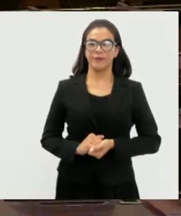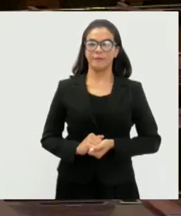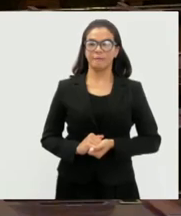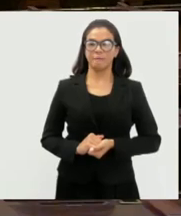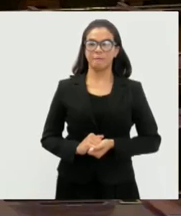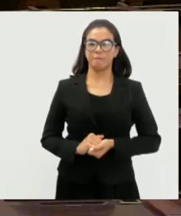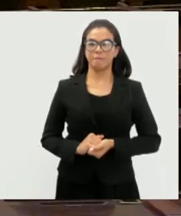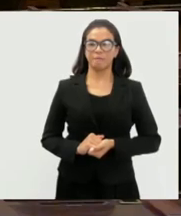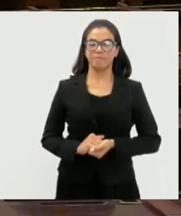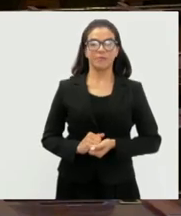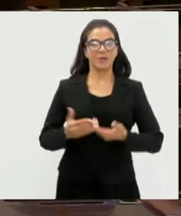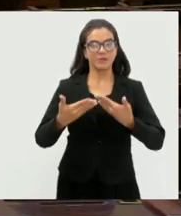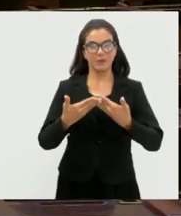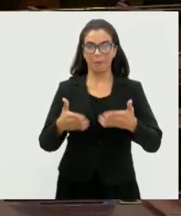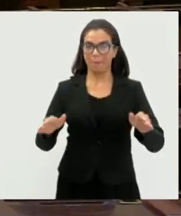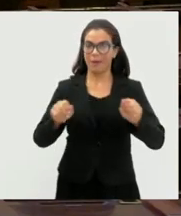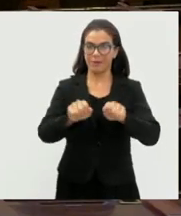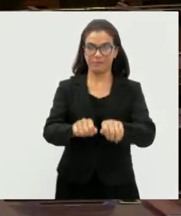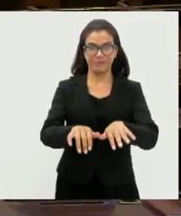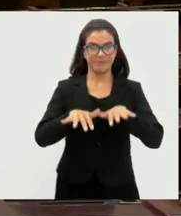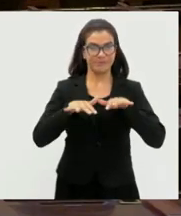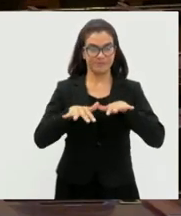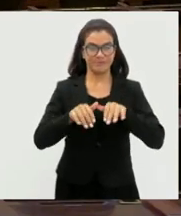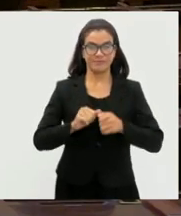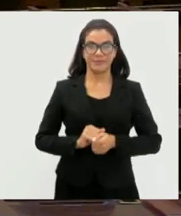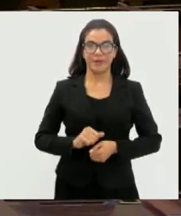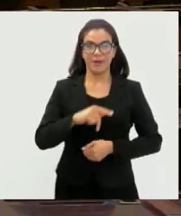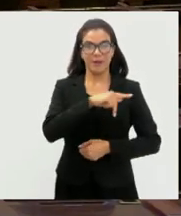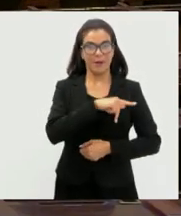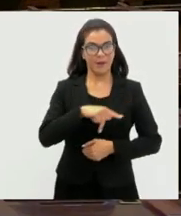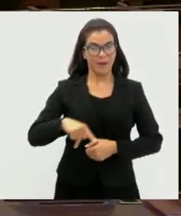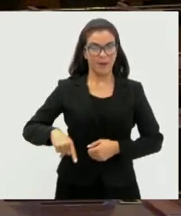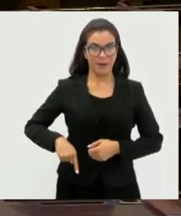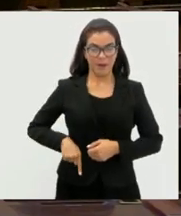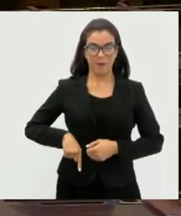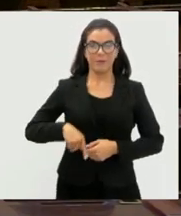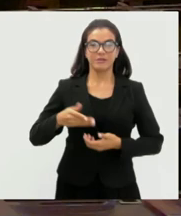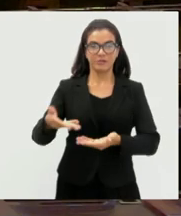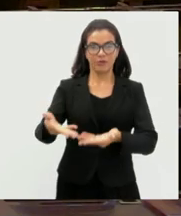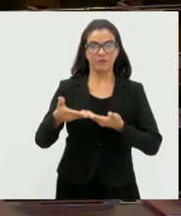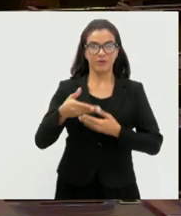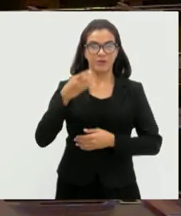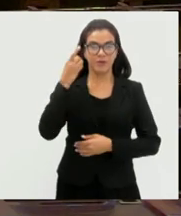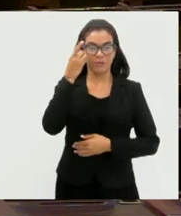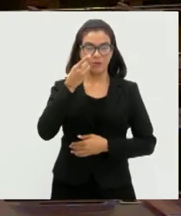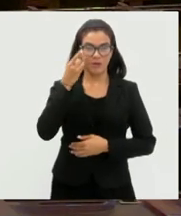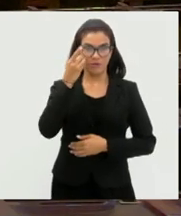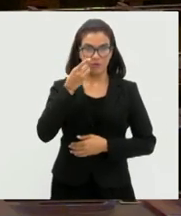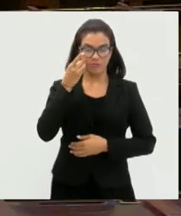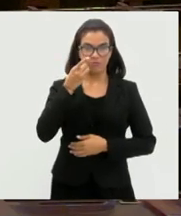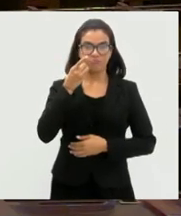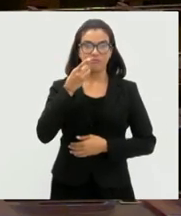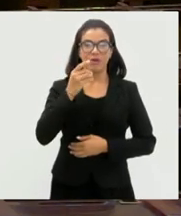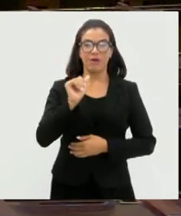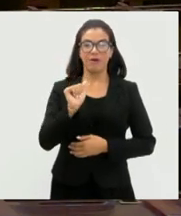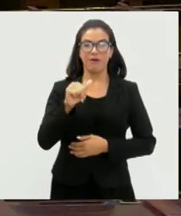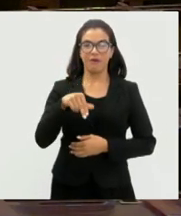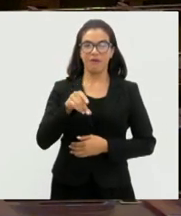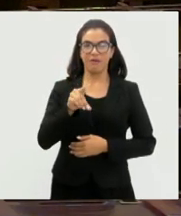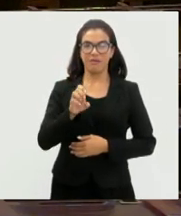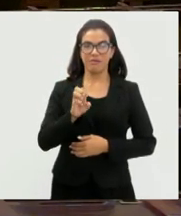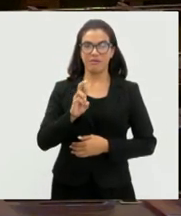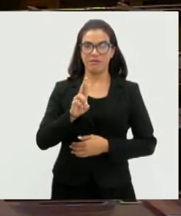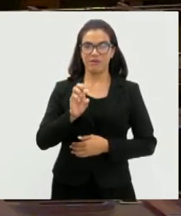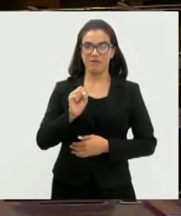Está aberta a sessão. A presidência convida o senhor deputado Anderson Moraes para